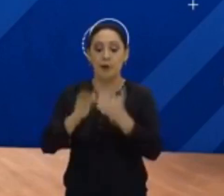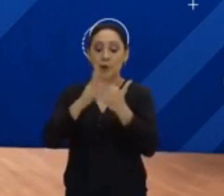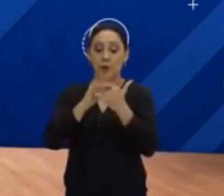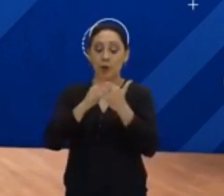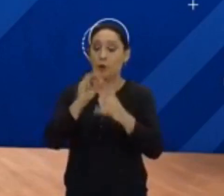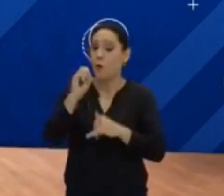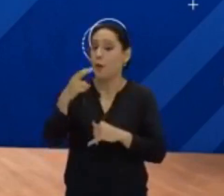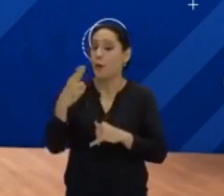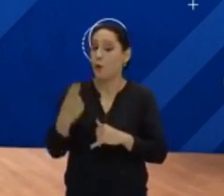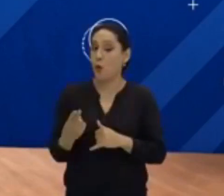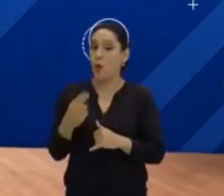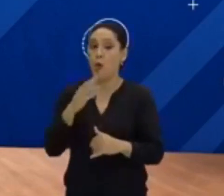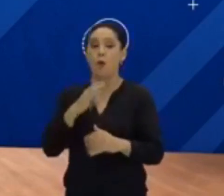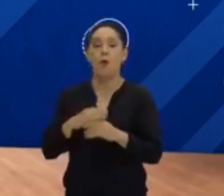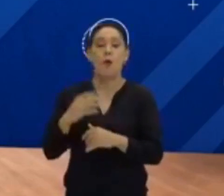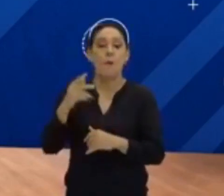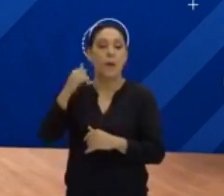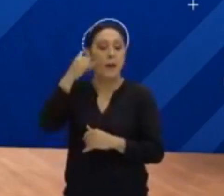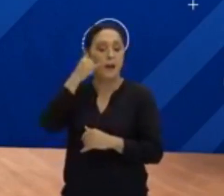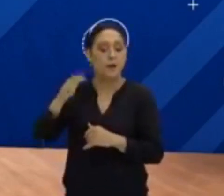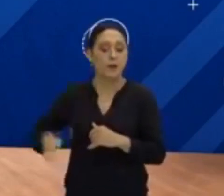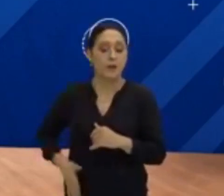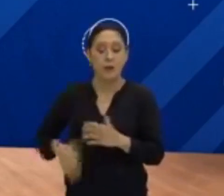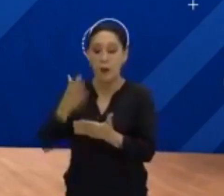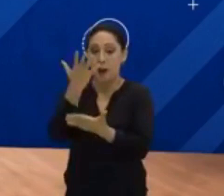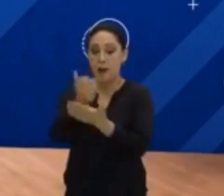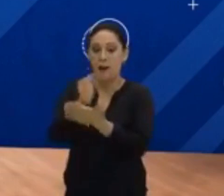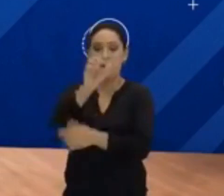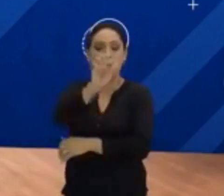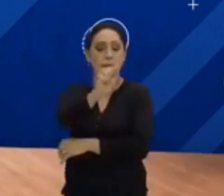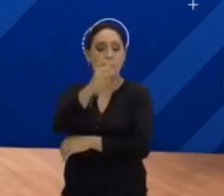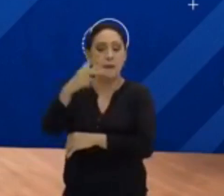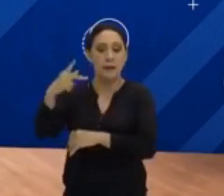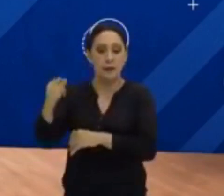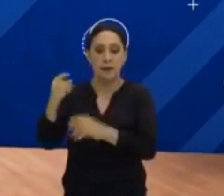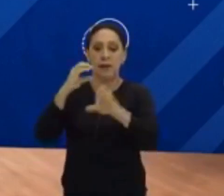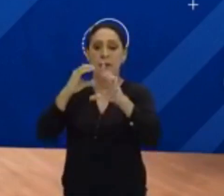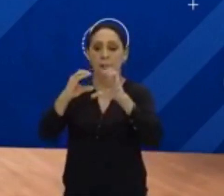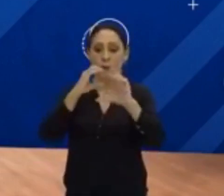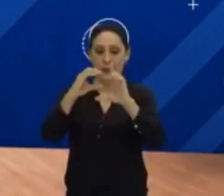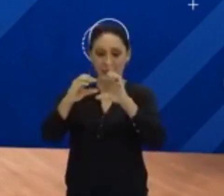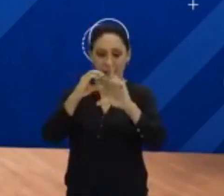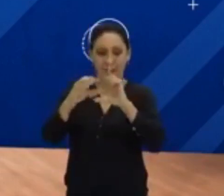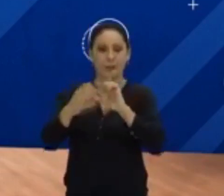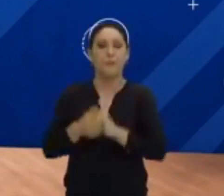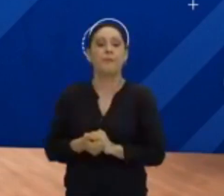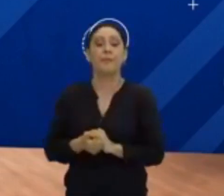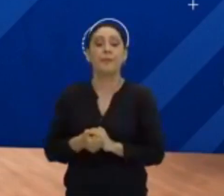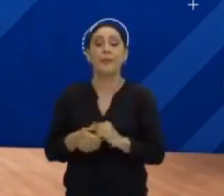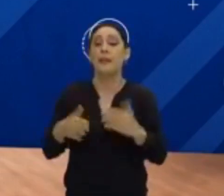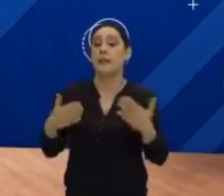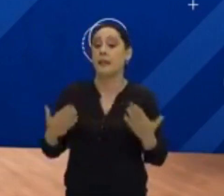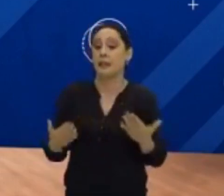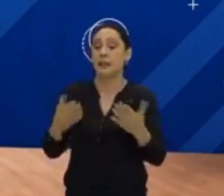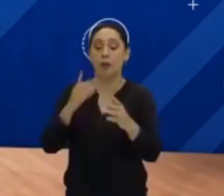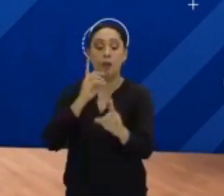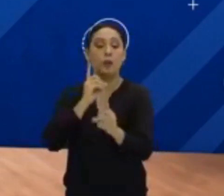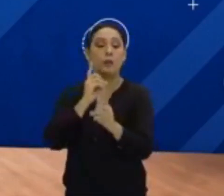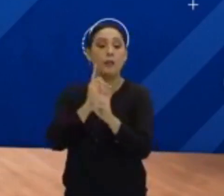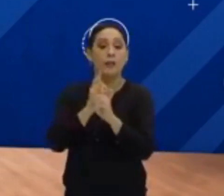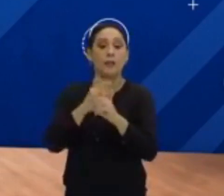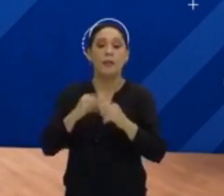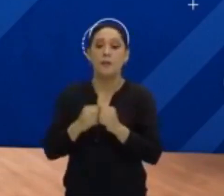ou pelo celular, baixando o aplicativo Cultura Rede de Comunicação. Nossos encontros